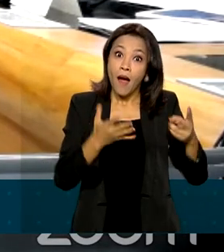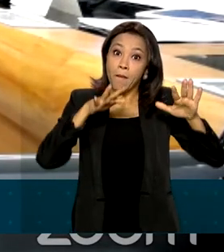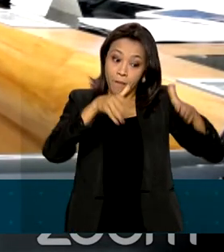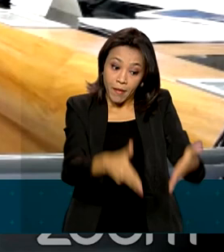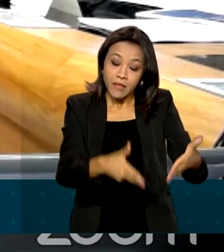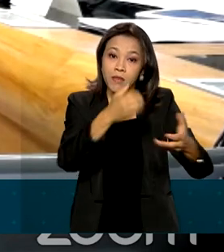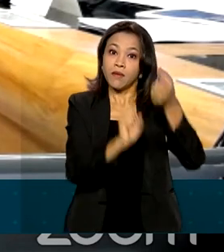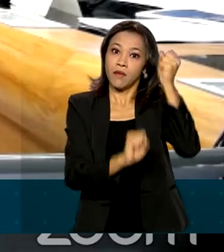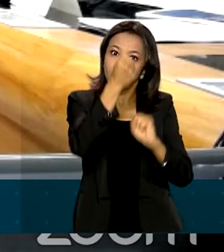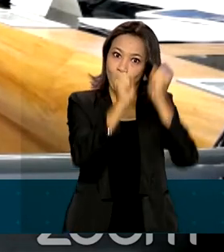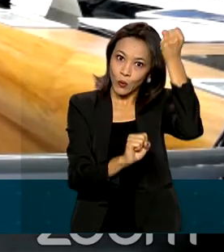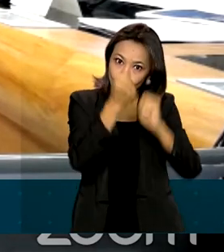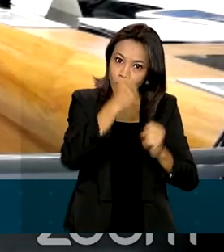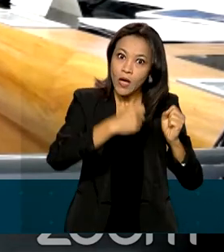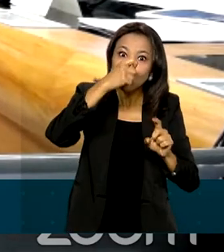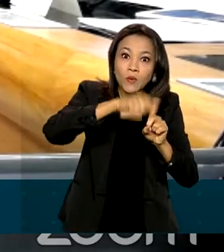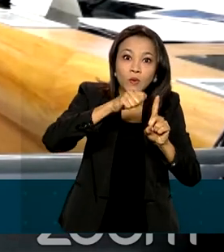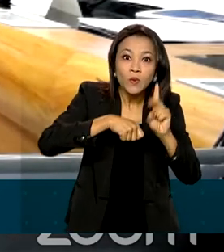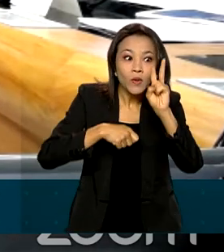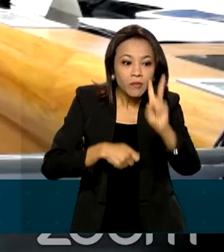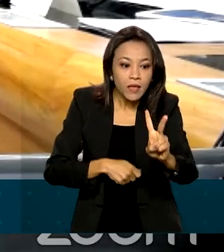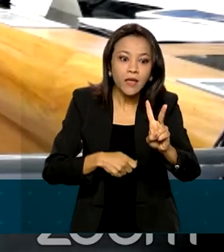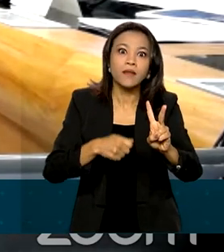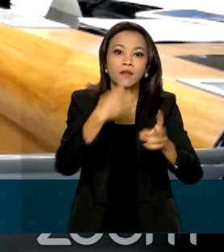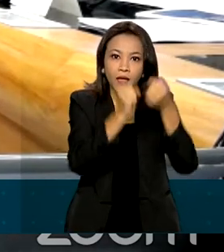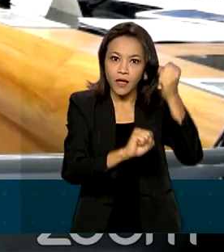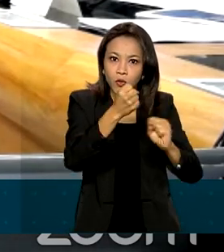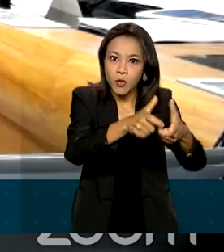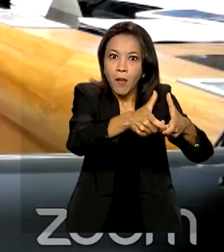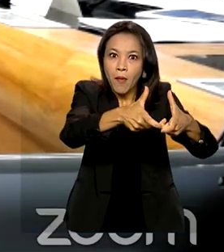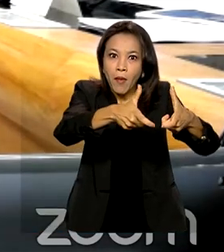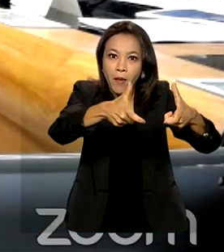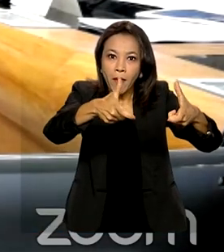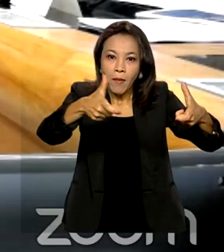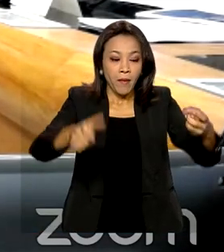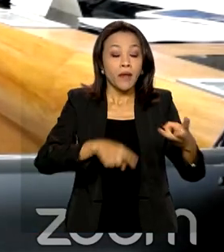o segundo mês consecutivo que a indústria cresce, e também a queda do desemprego.